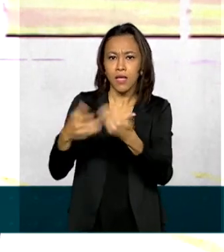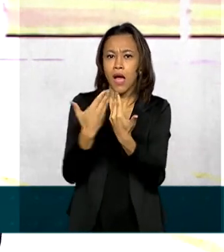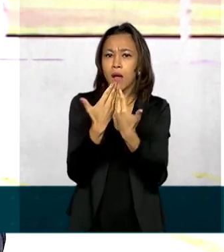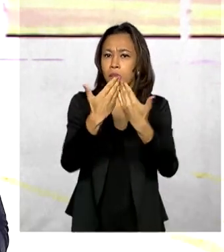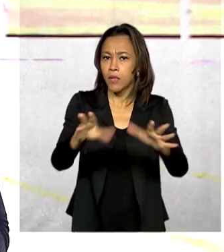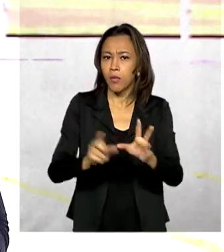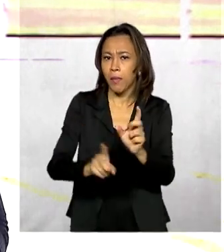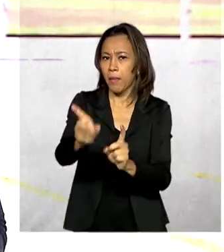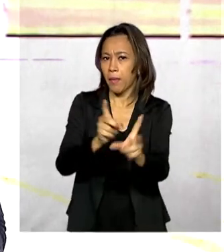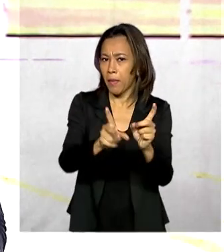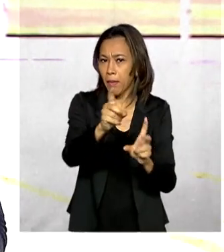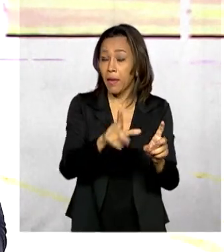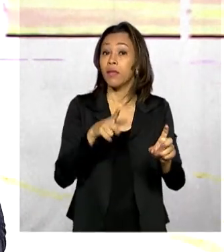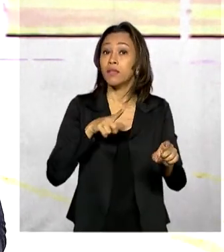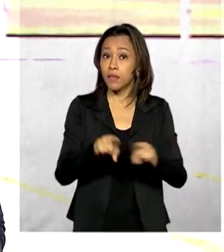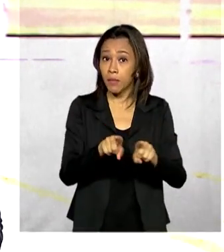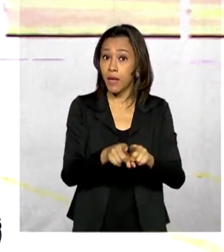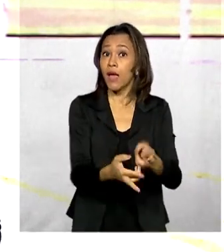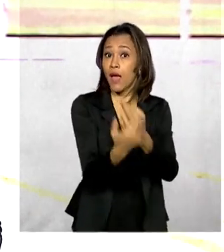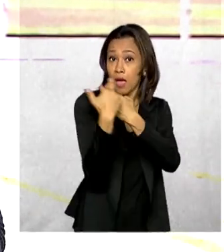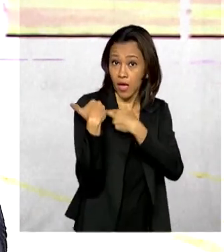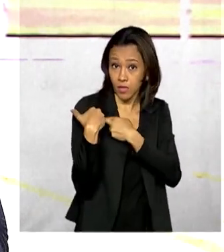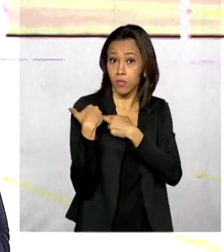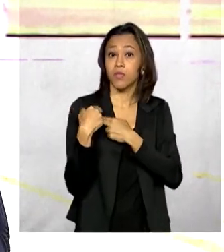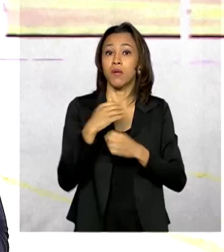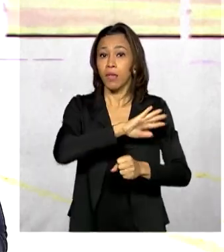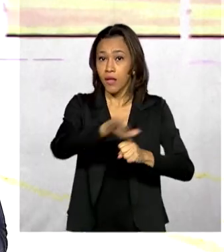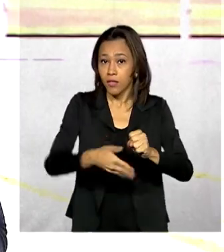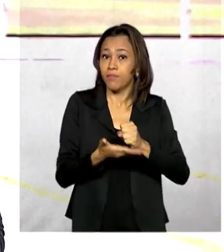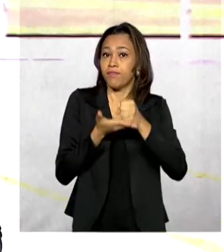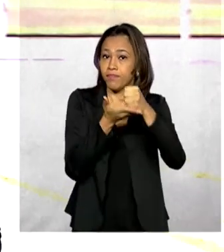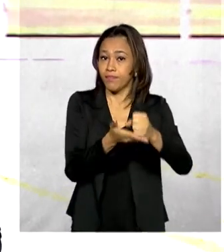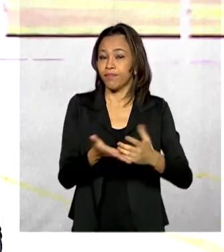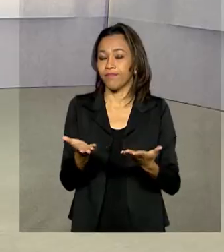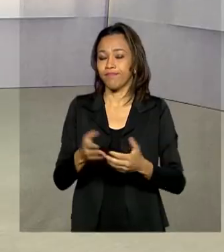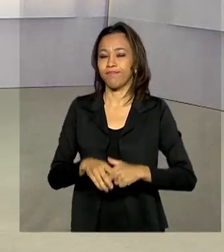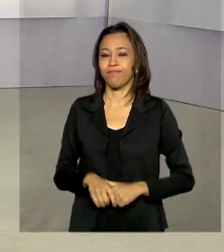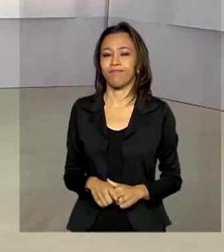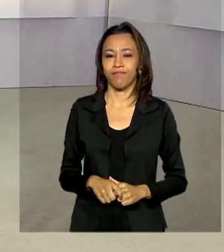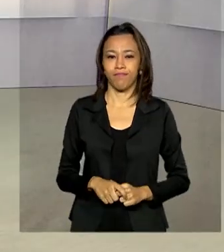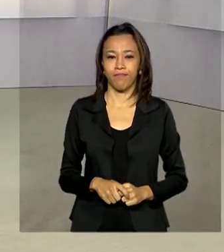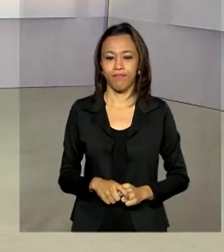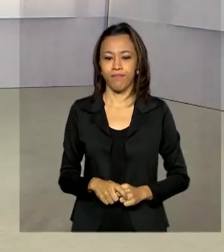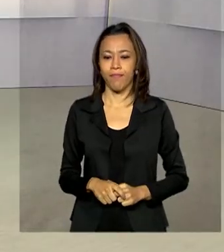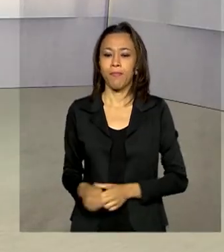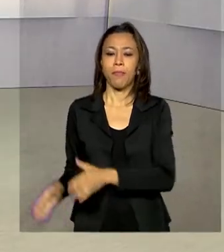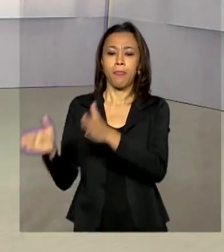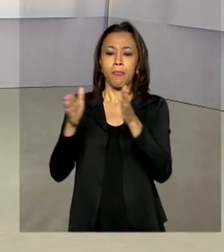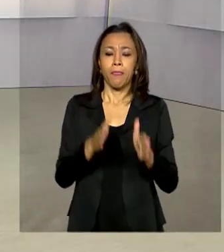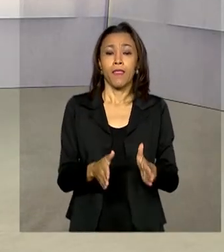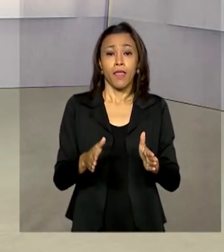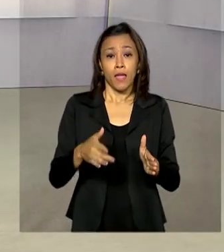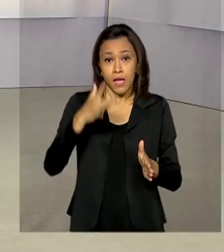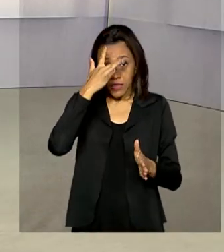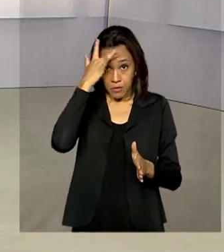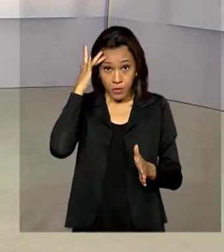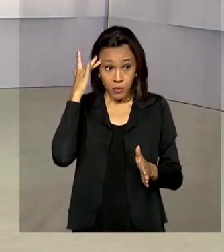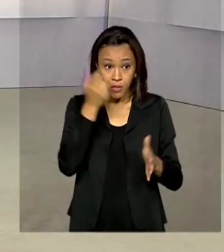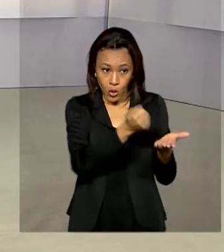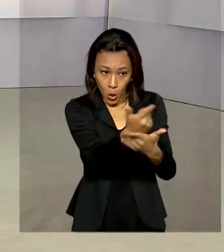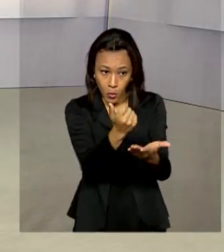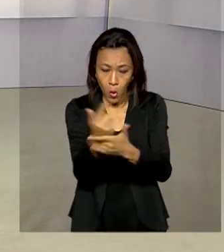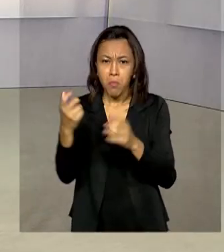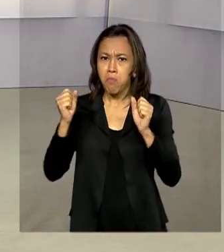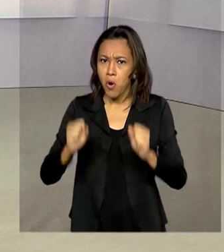responsabilidade ambiental. Gabriela Noronha para o governo agora. O consumidor brasileiro vai poder